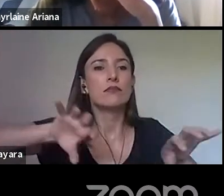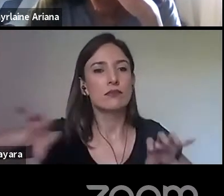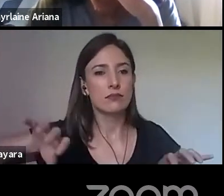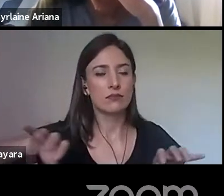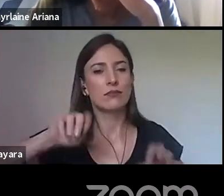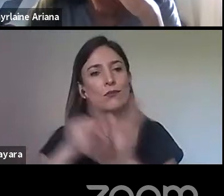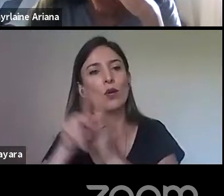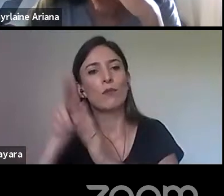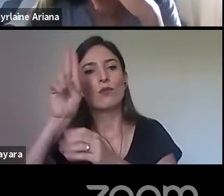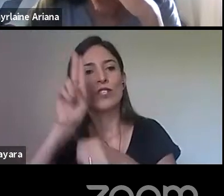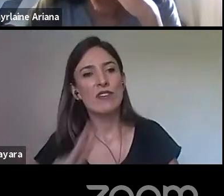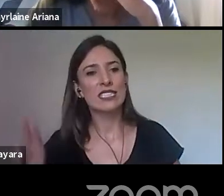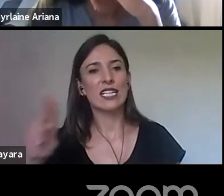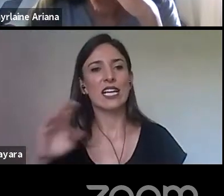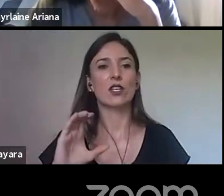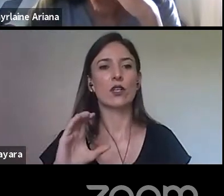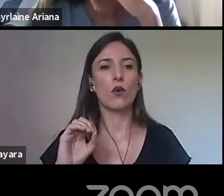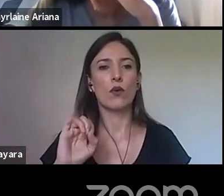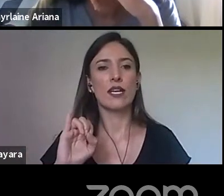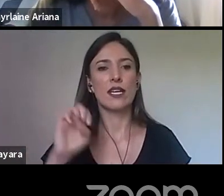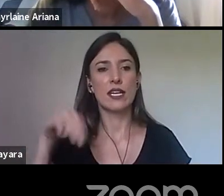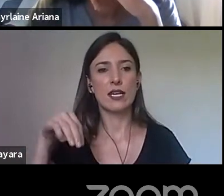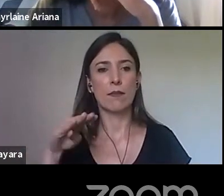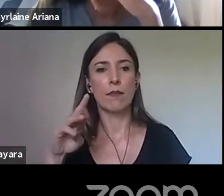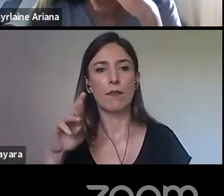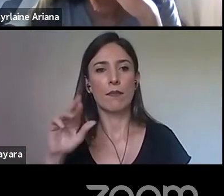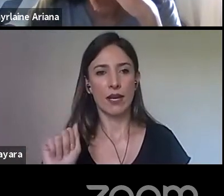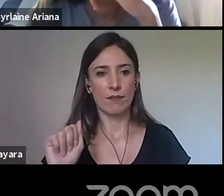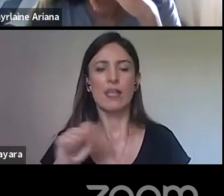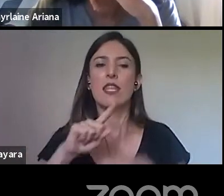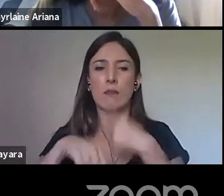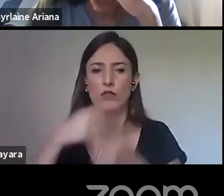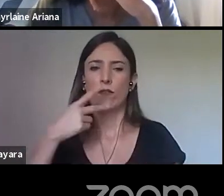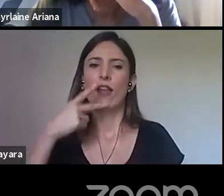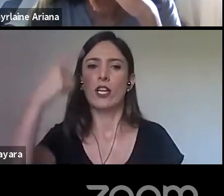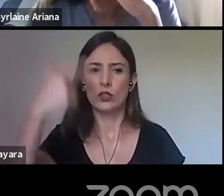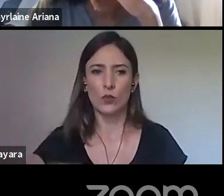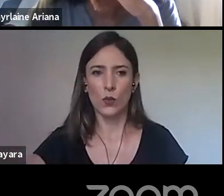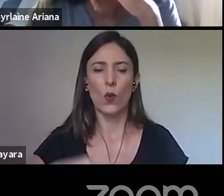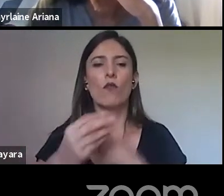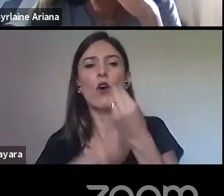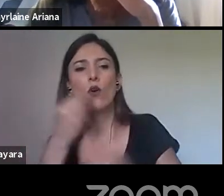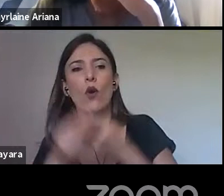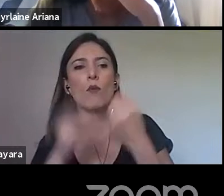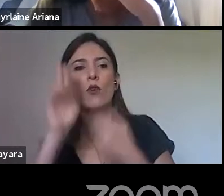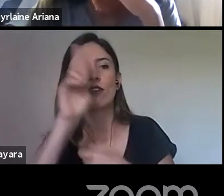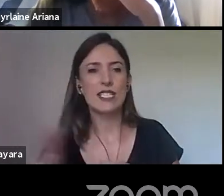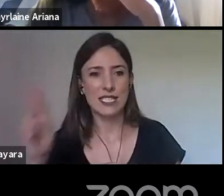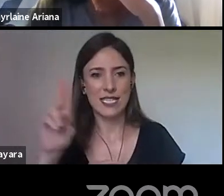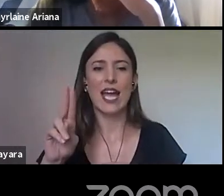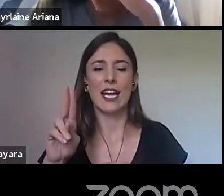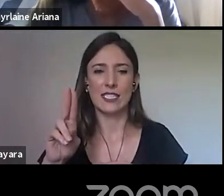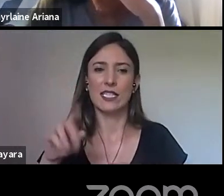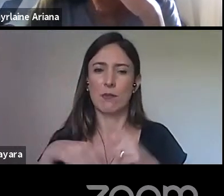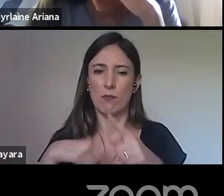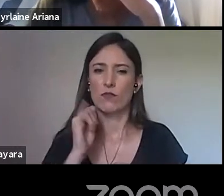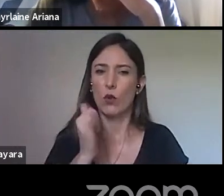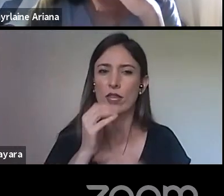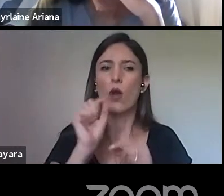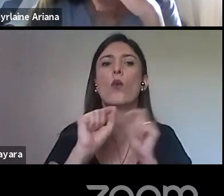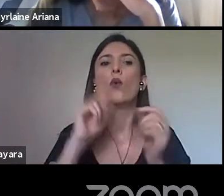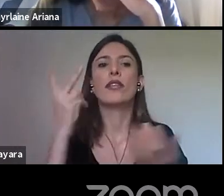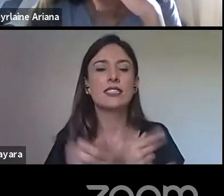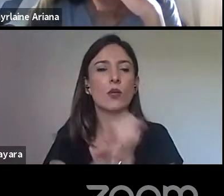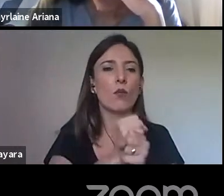Essa, essa... Eu vou voltar a essa questão da universidade quando eu for falar de 1808, a gente pensar as instituições,